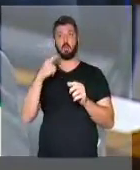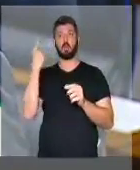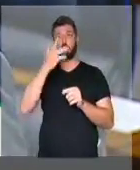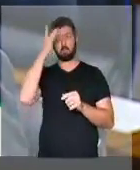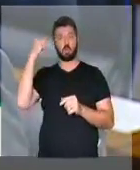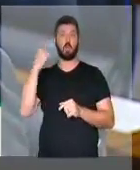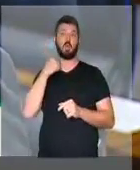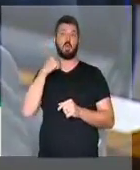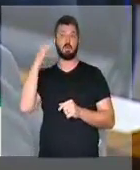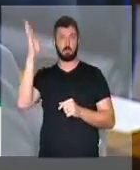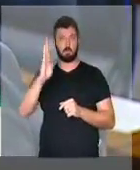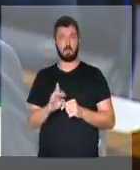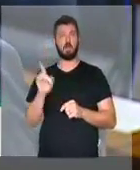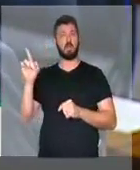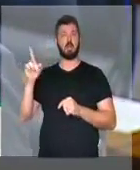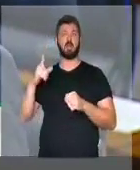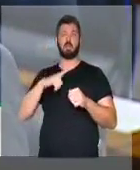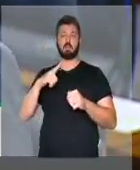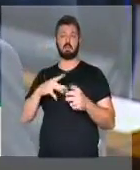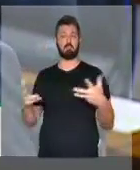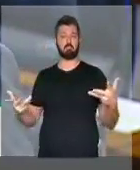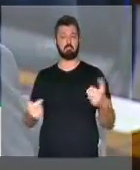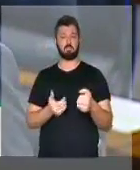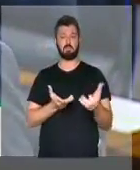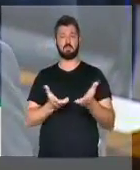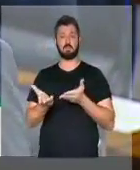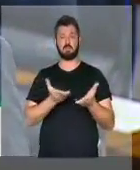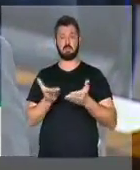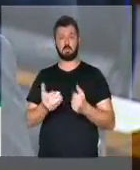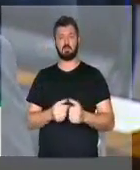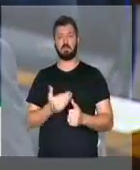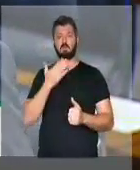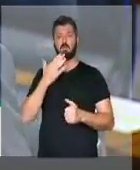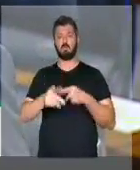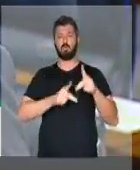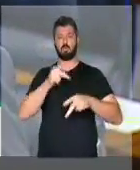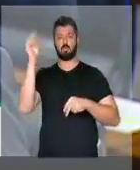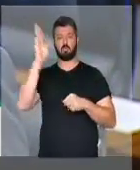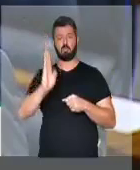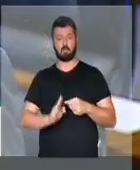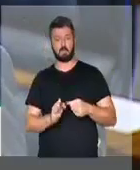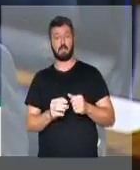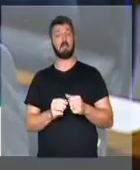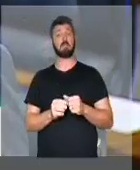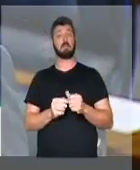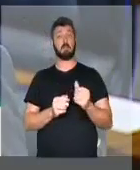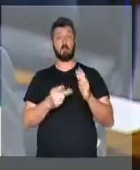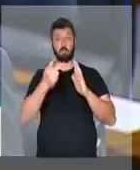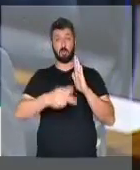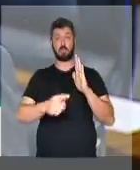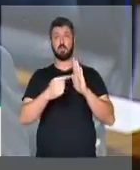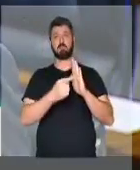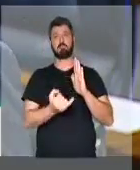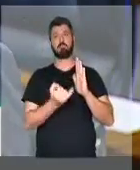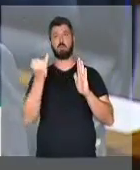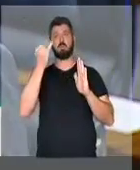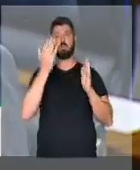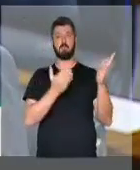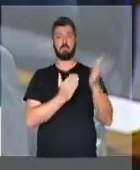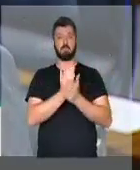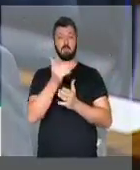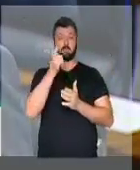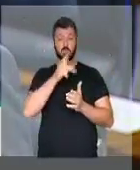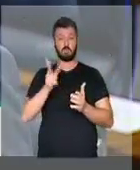os lotéricos do país. A gente sabe que eles prestam um excelente serviço a toda a população brasileira e a aprovação desse projeto é essencial